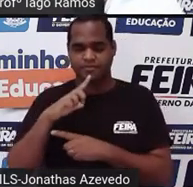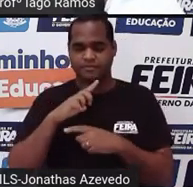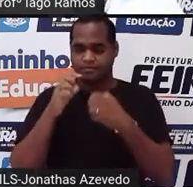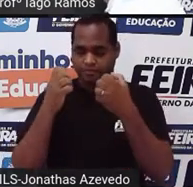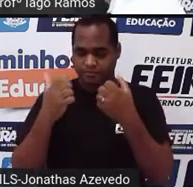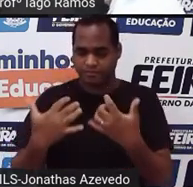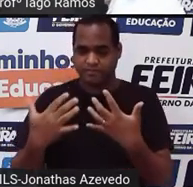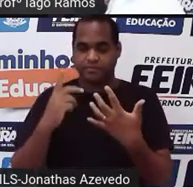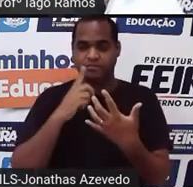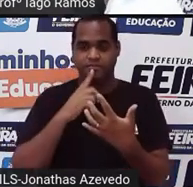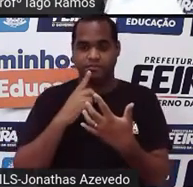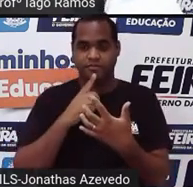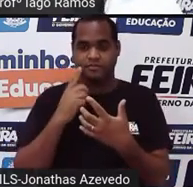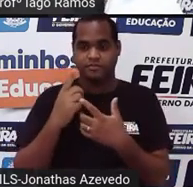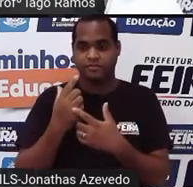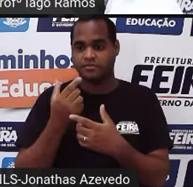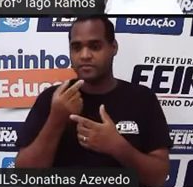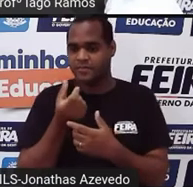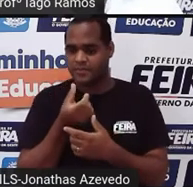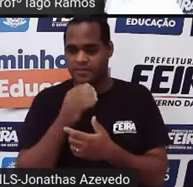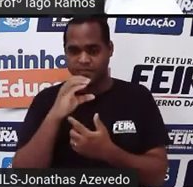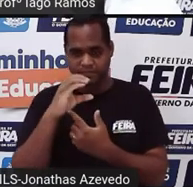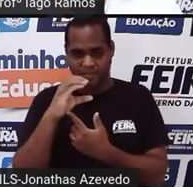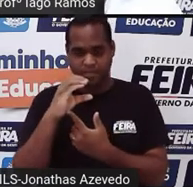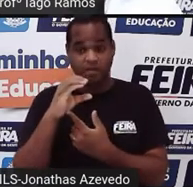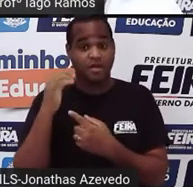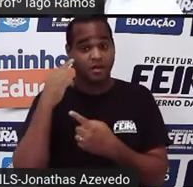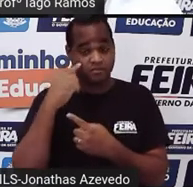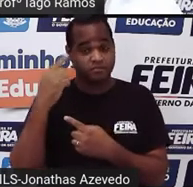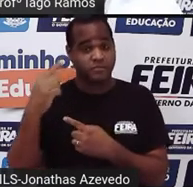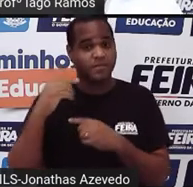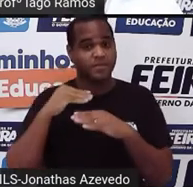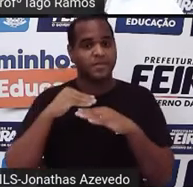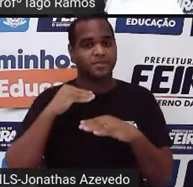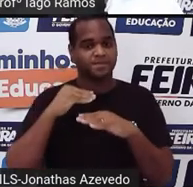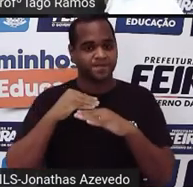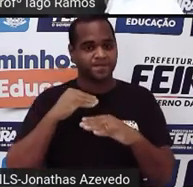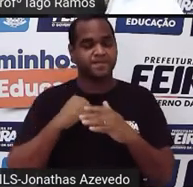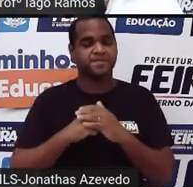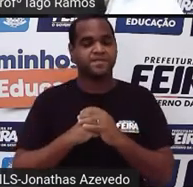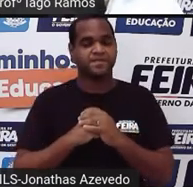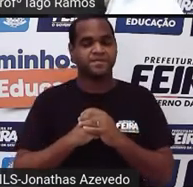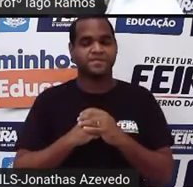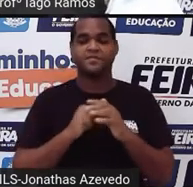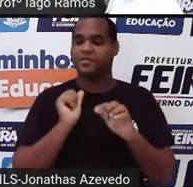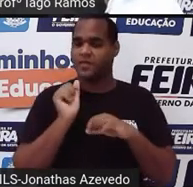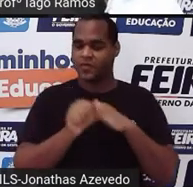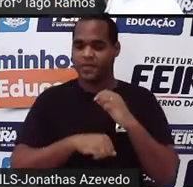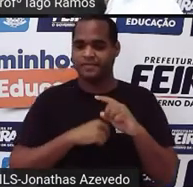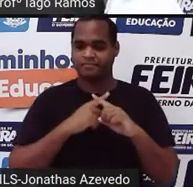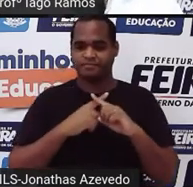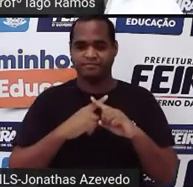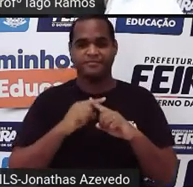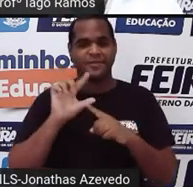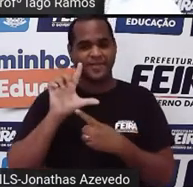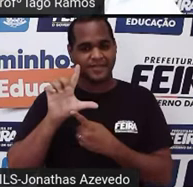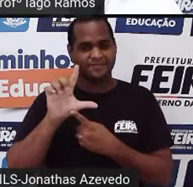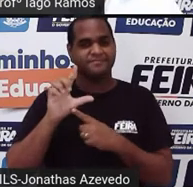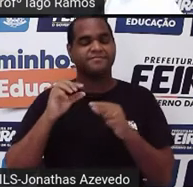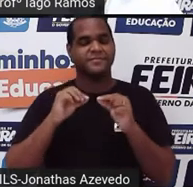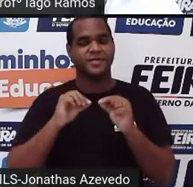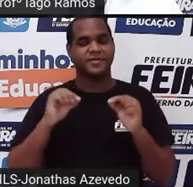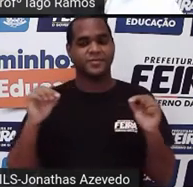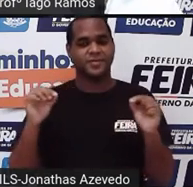igual, o C significa a medida do comprimento, multiplicado pelo L, que